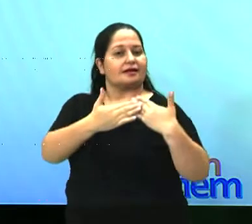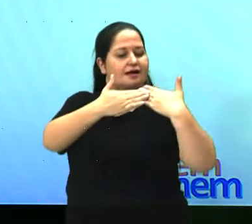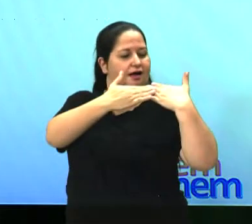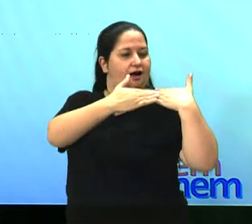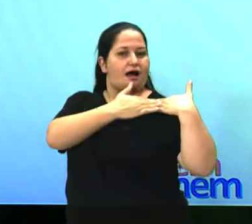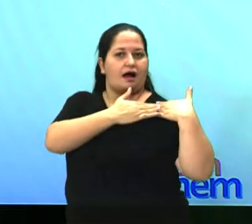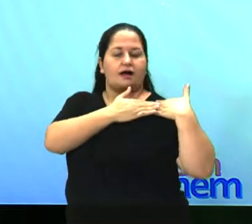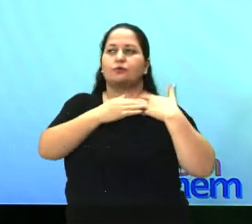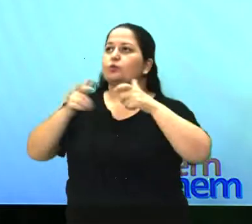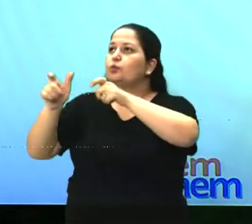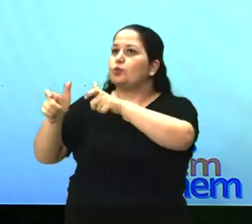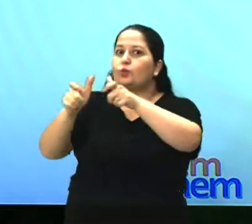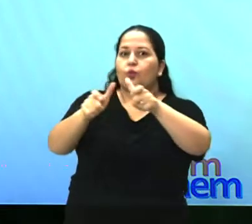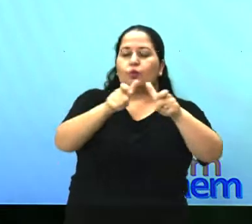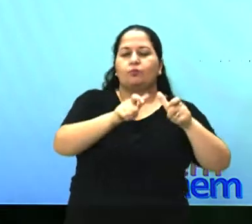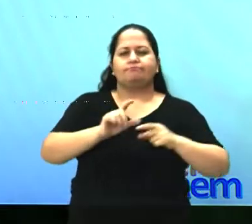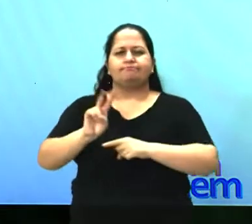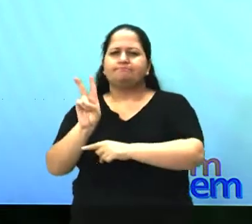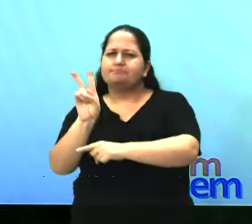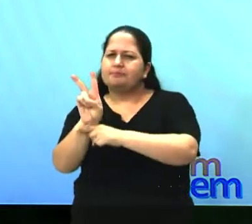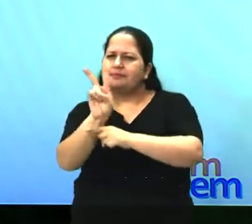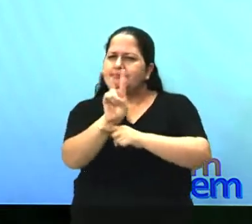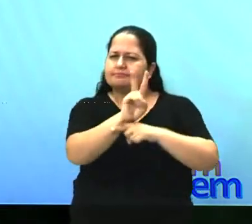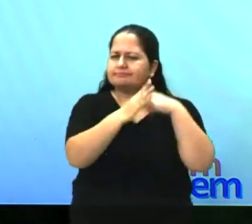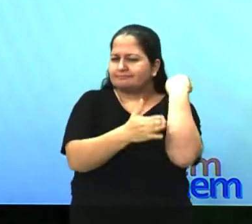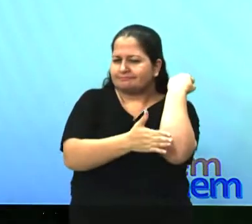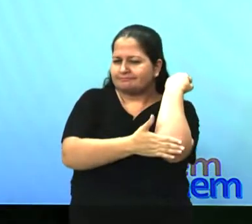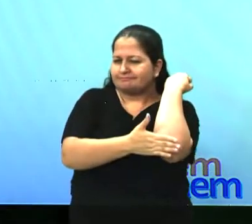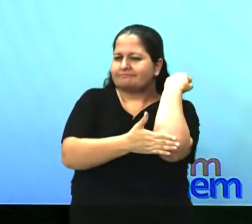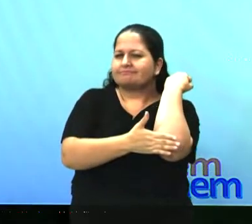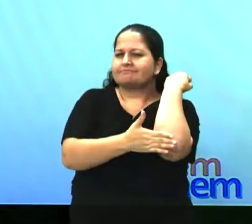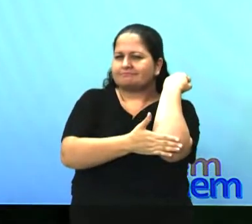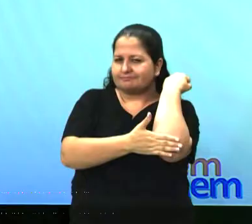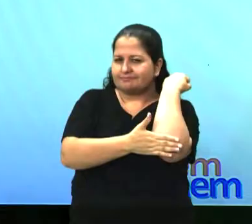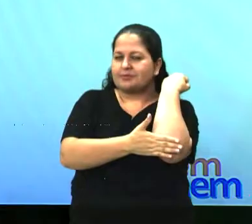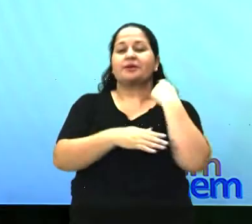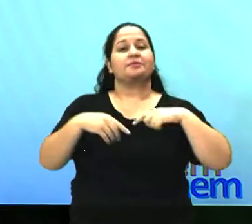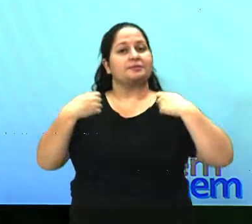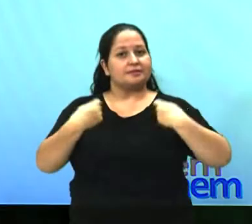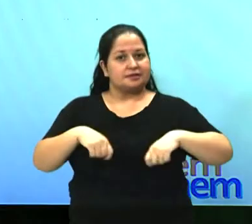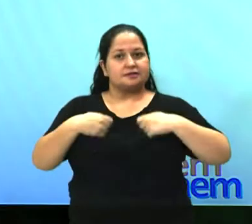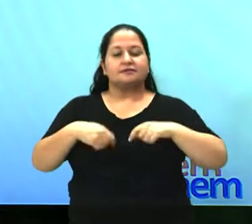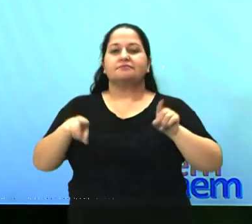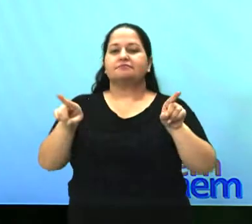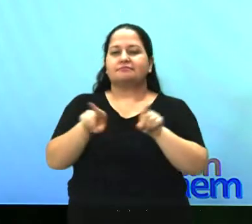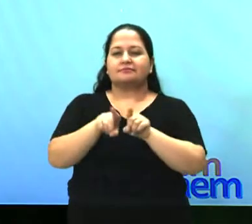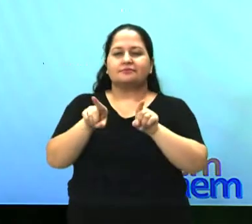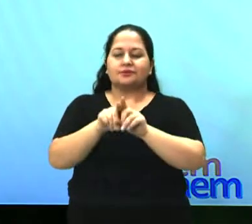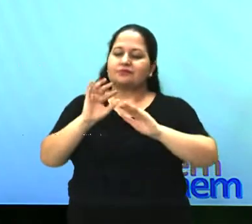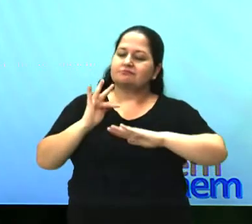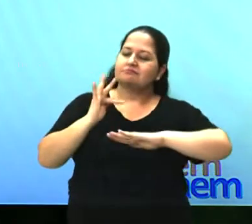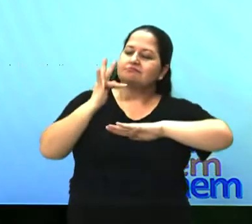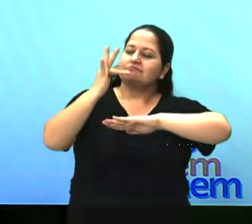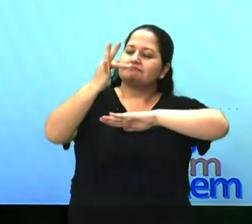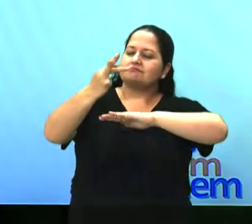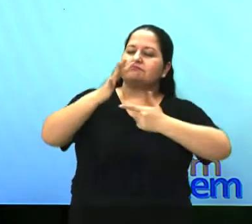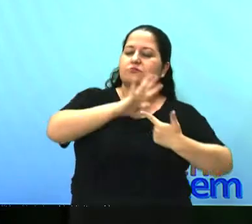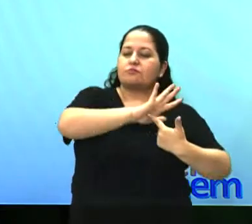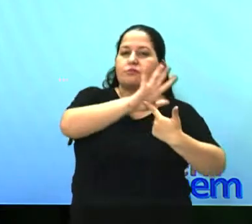preservá-las, impondo a si mesma o dever de transmiti-las na plenitude de sua